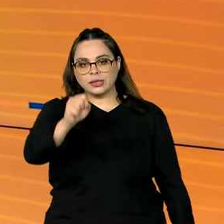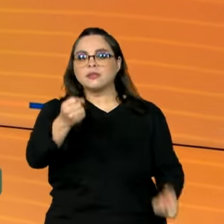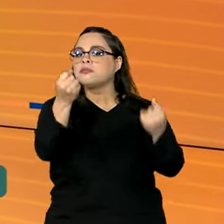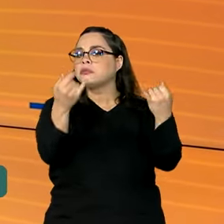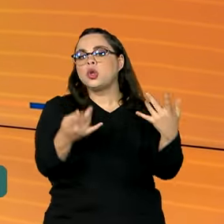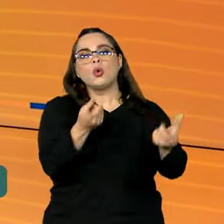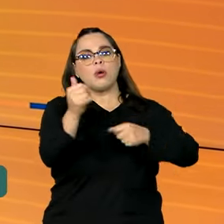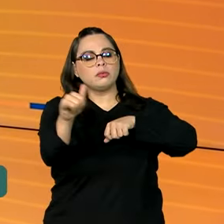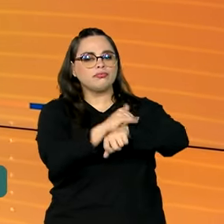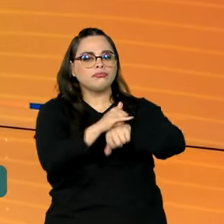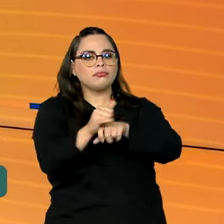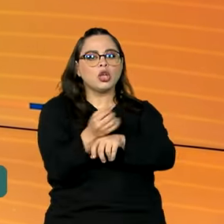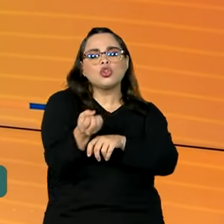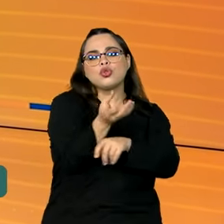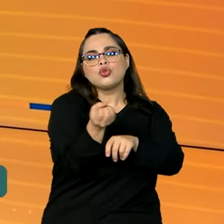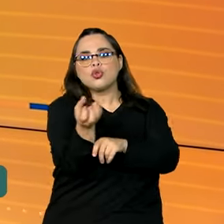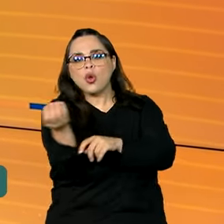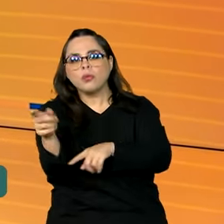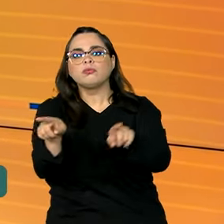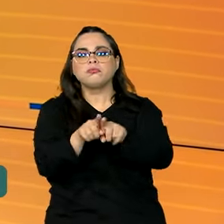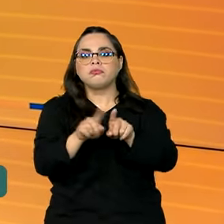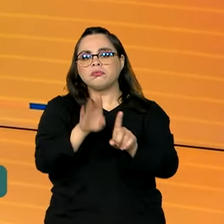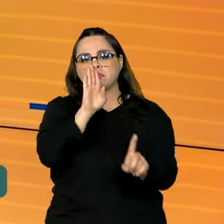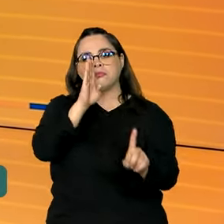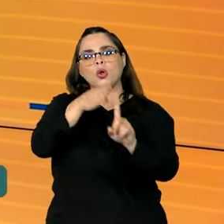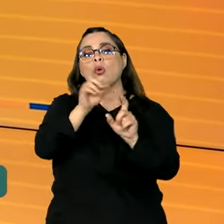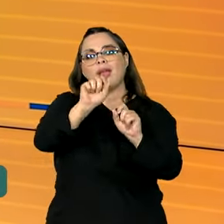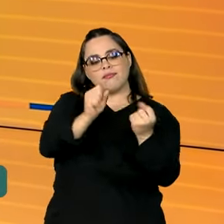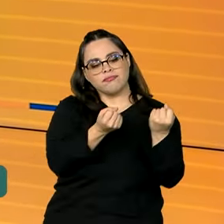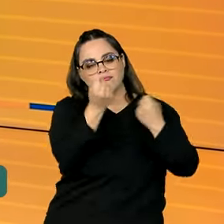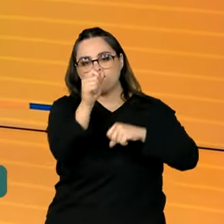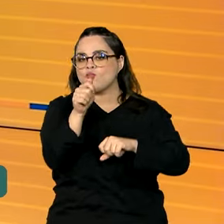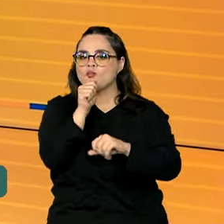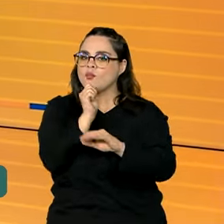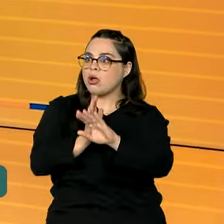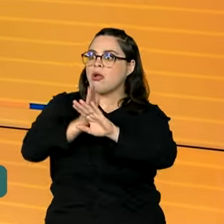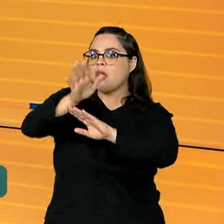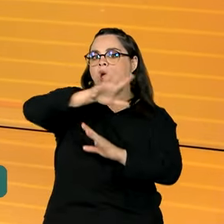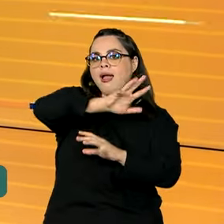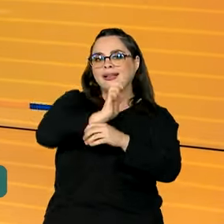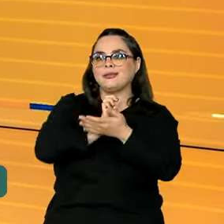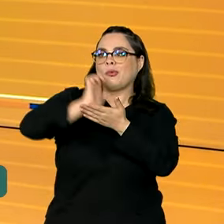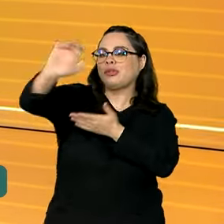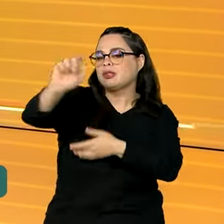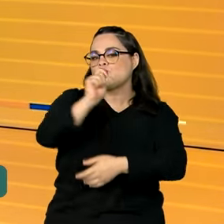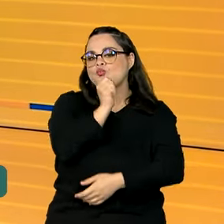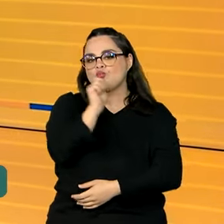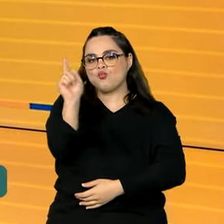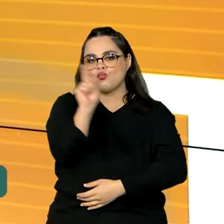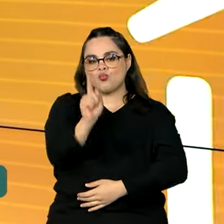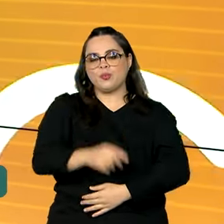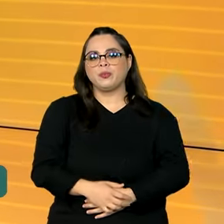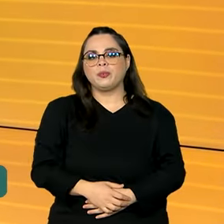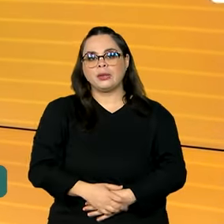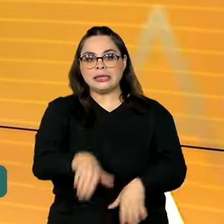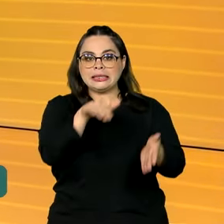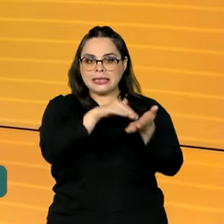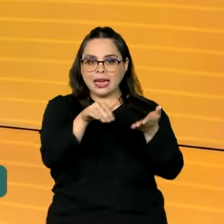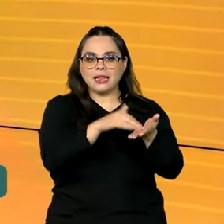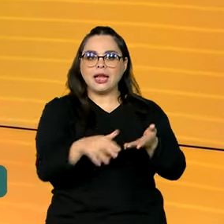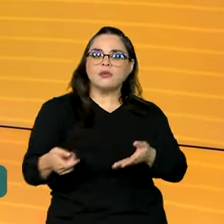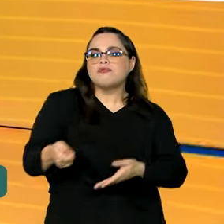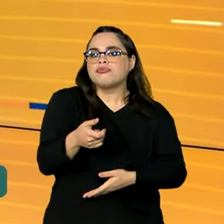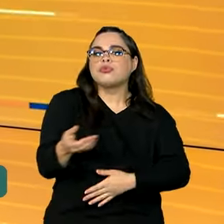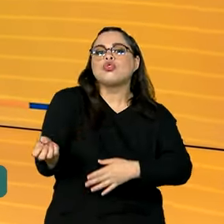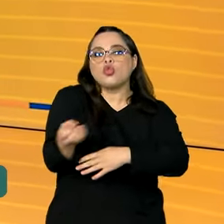mercados, especialmente para cadeias produtivas que ainda não acessaram o mercado internacional. Rua assumiu